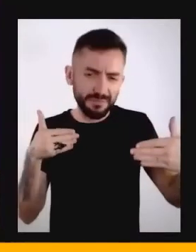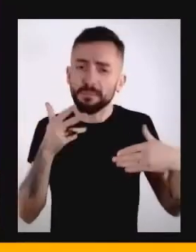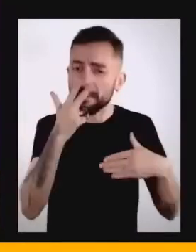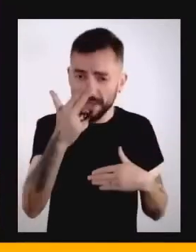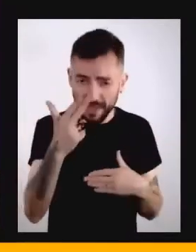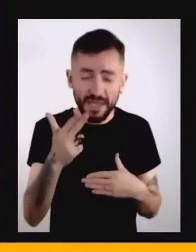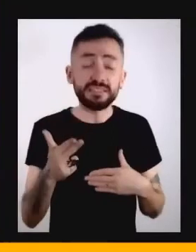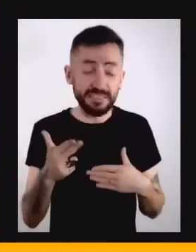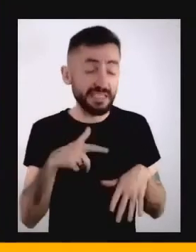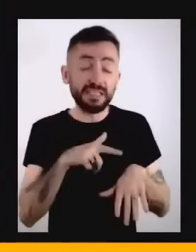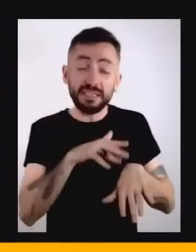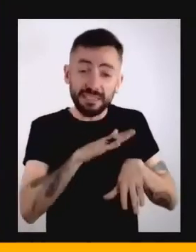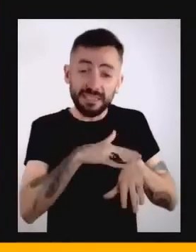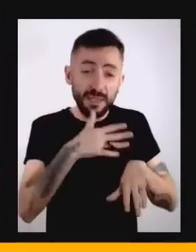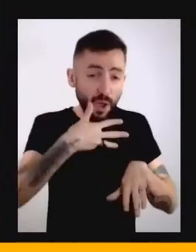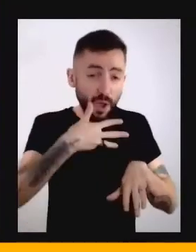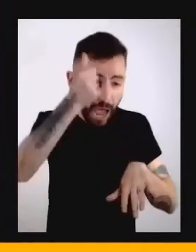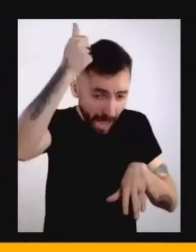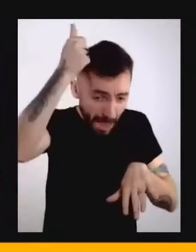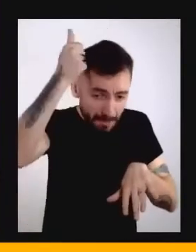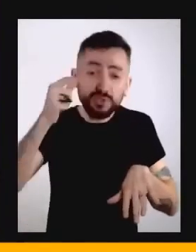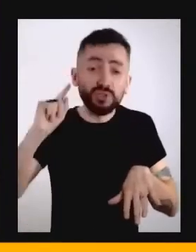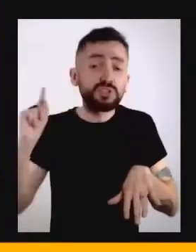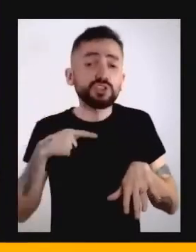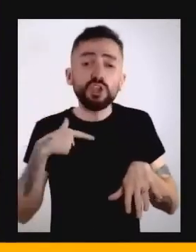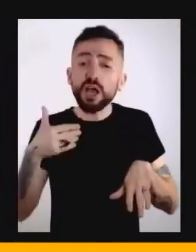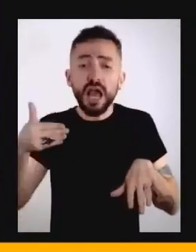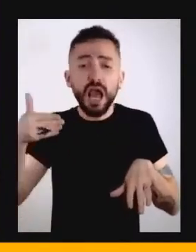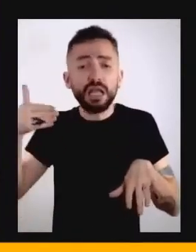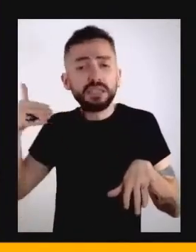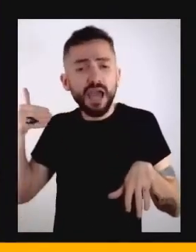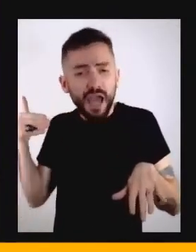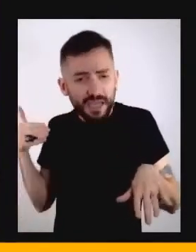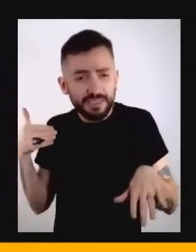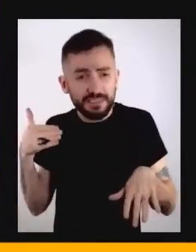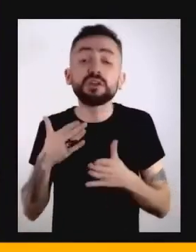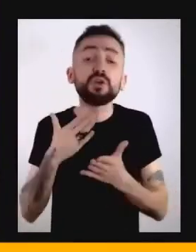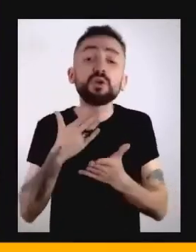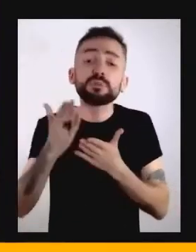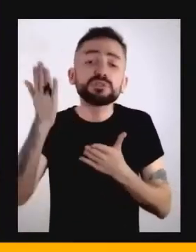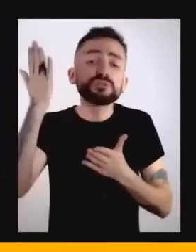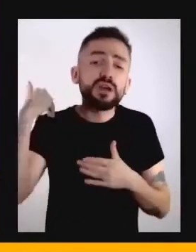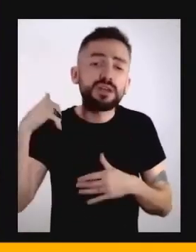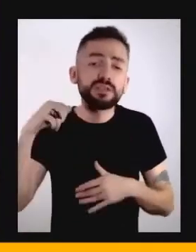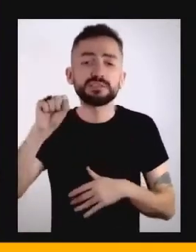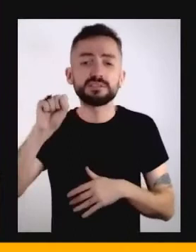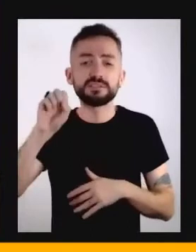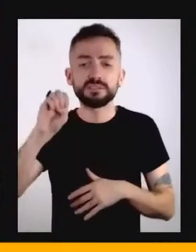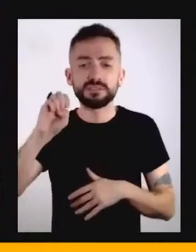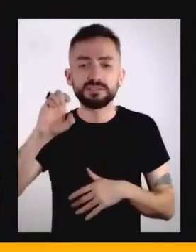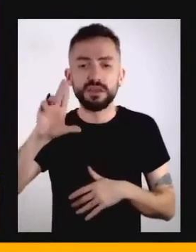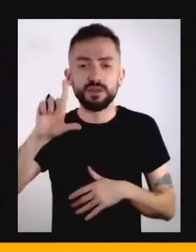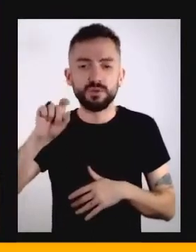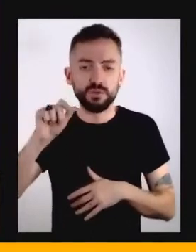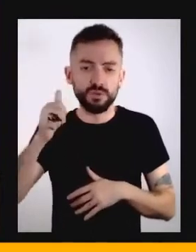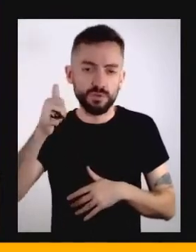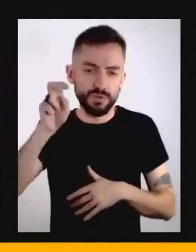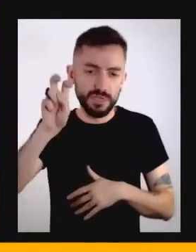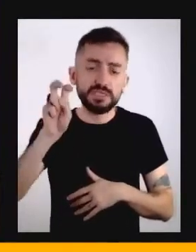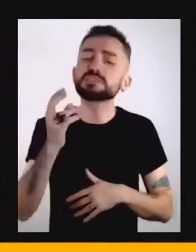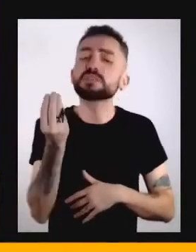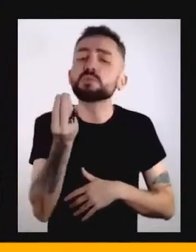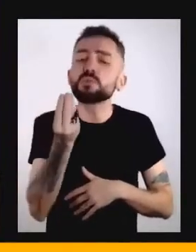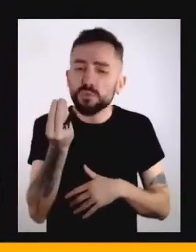dessincroniza. Esse processo começou no século XV, com o fato dessa dessincronização